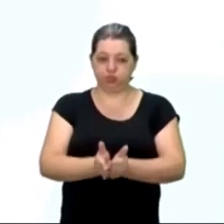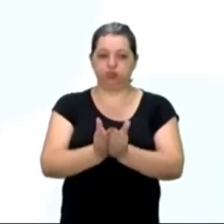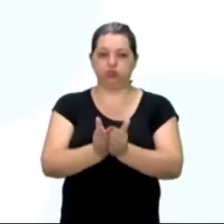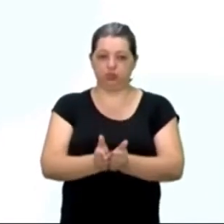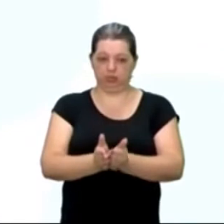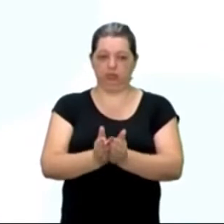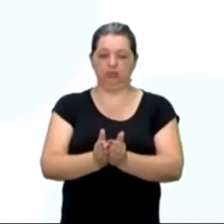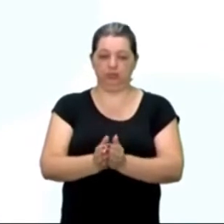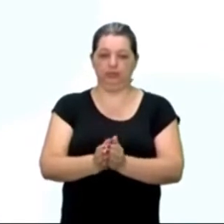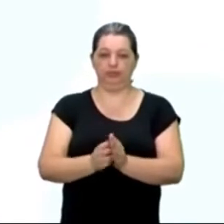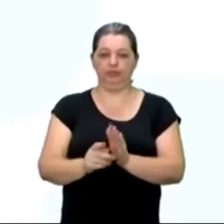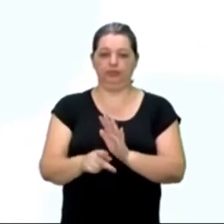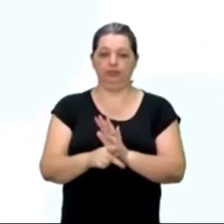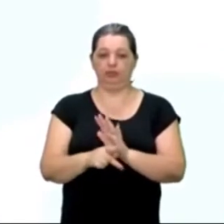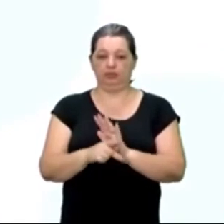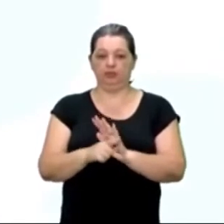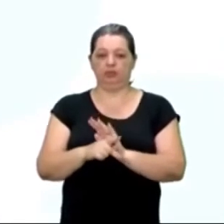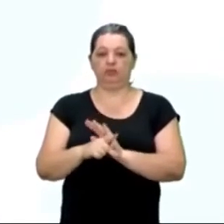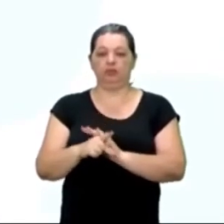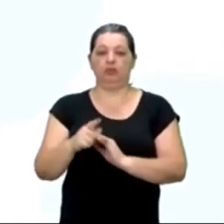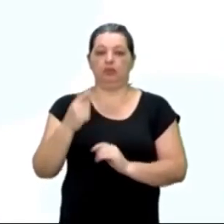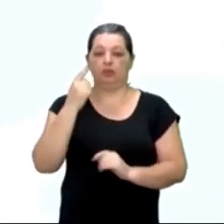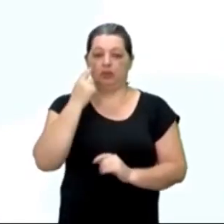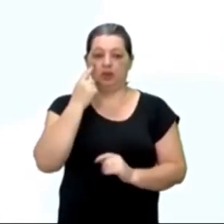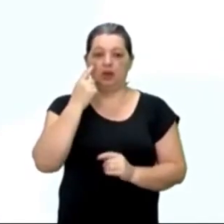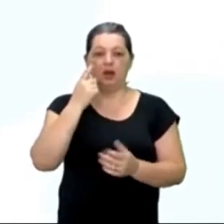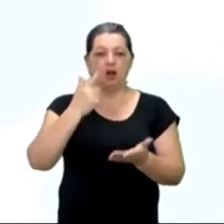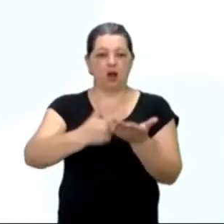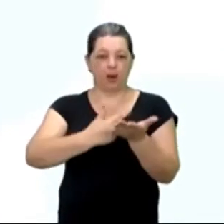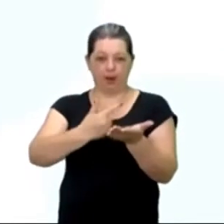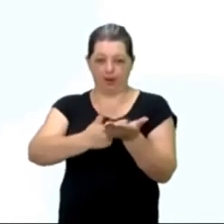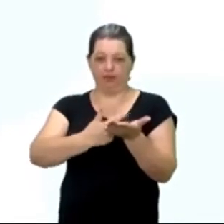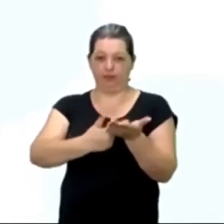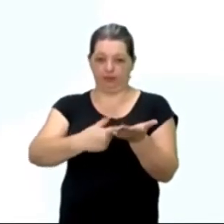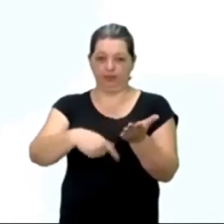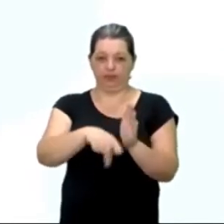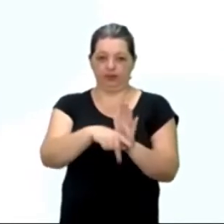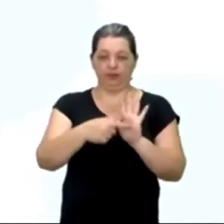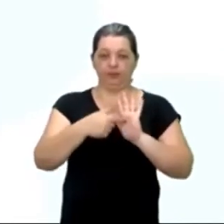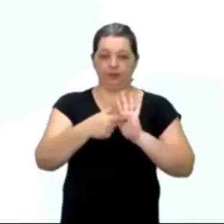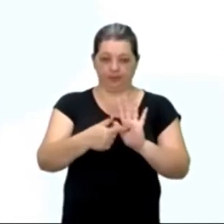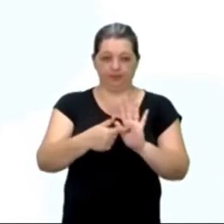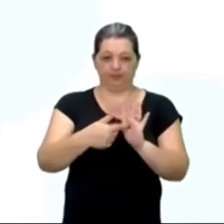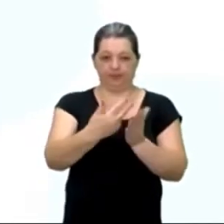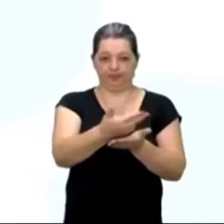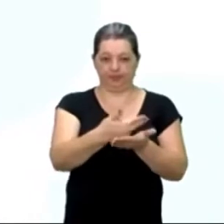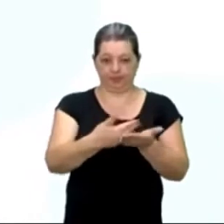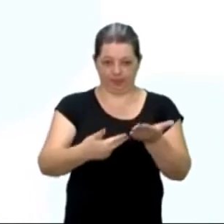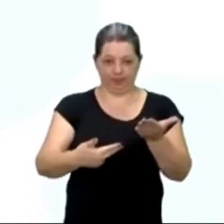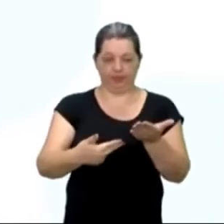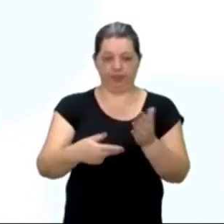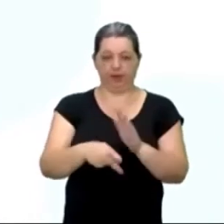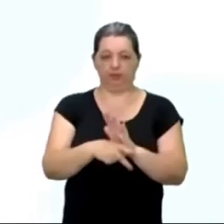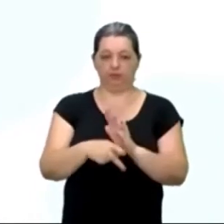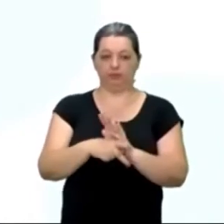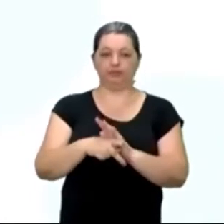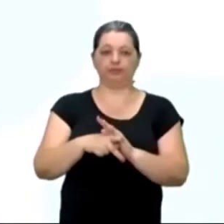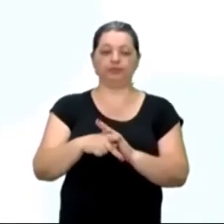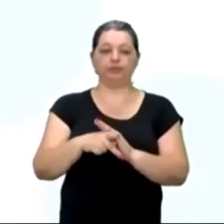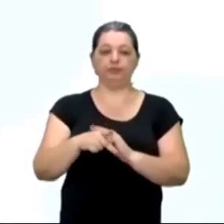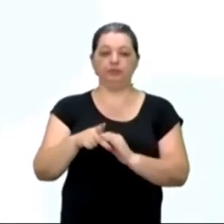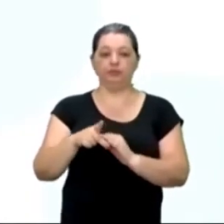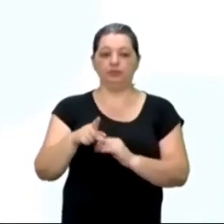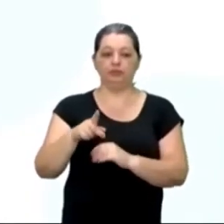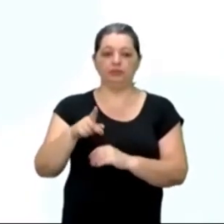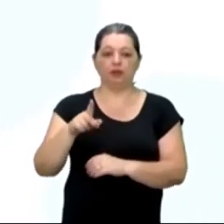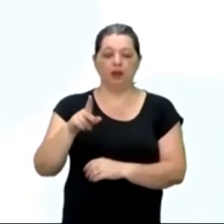Um anal de Pedro Álvares Cabral conforme retratada no livro das Armadas atualmente na Academia da Ciência de Lisboa. Então, notem